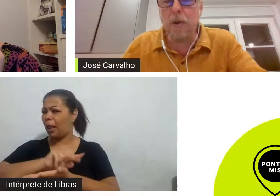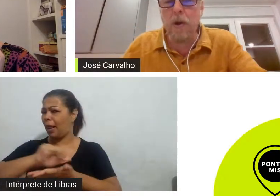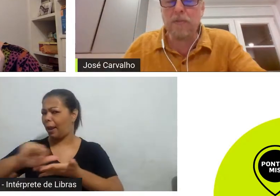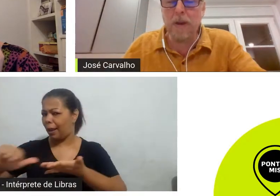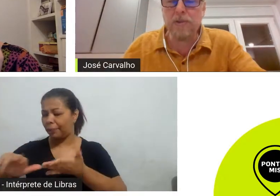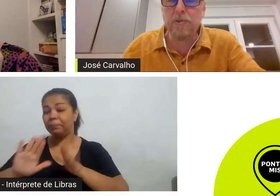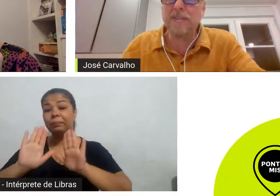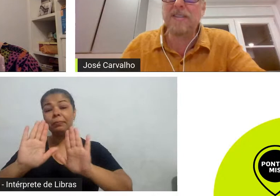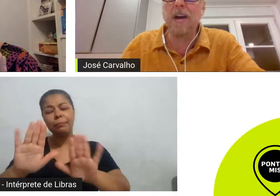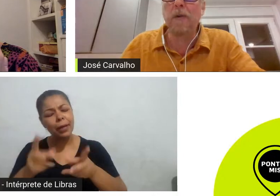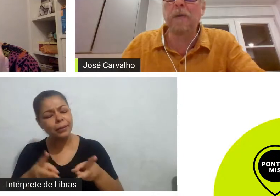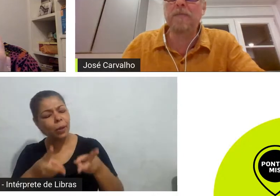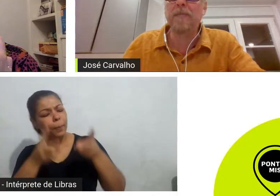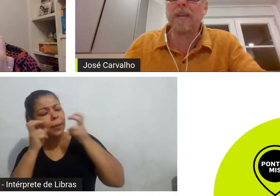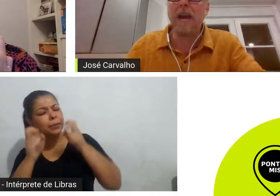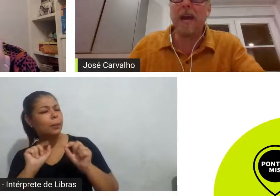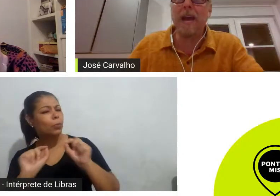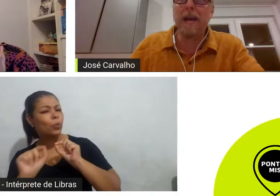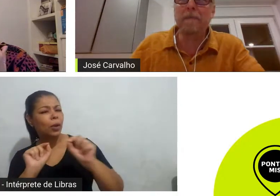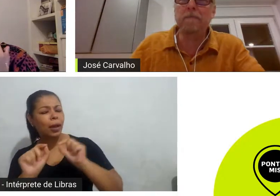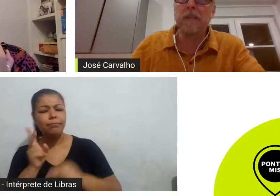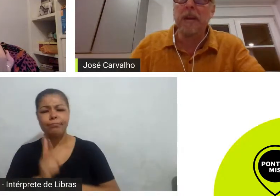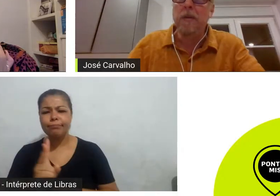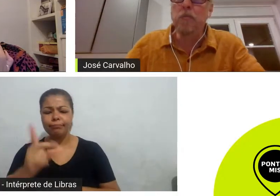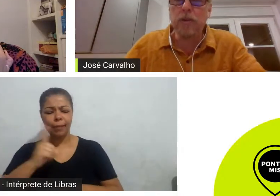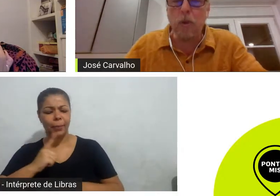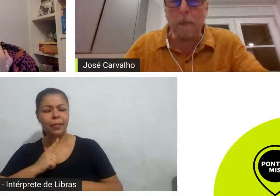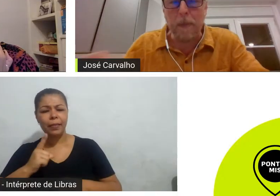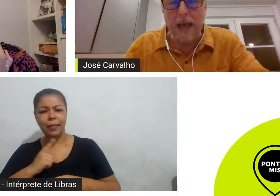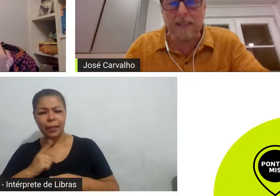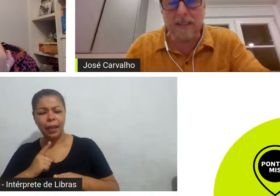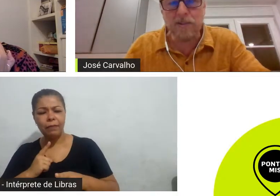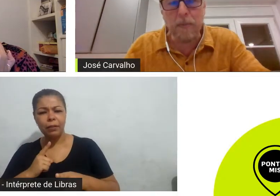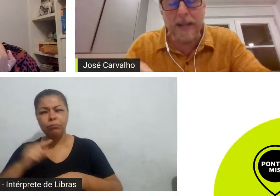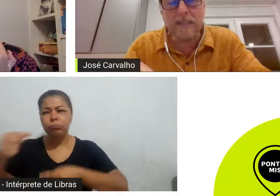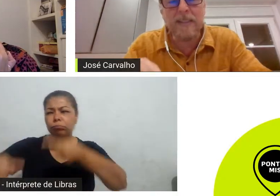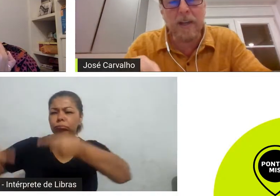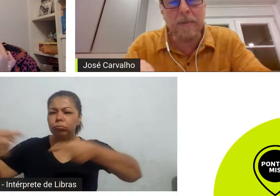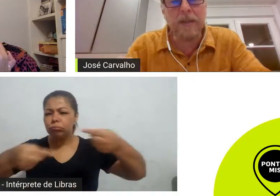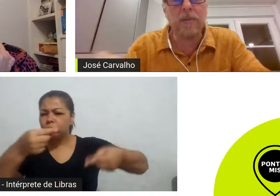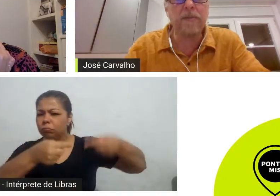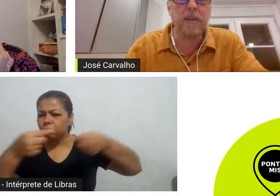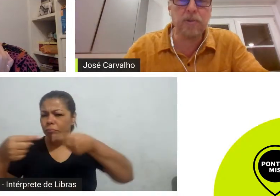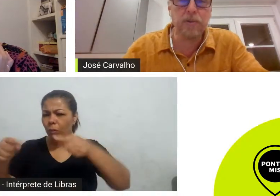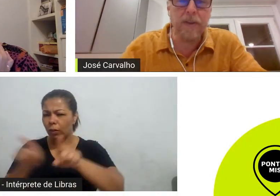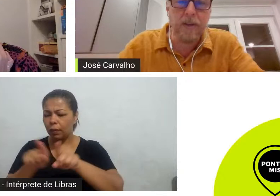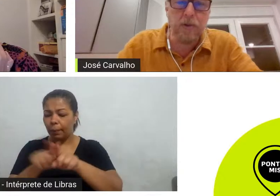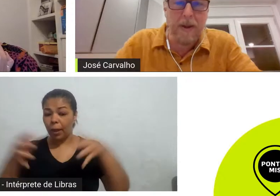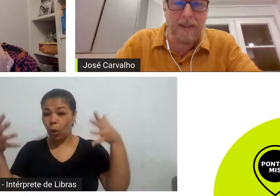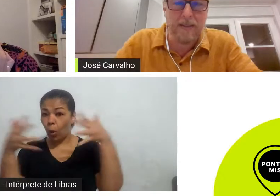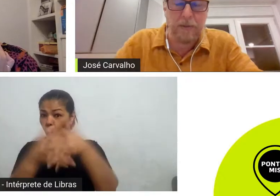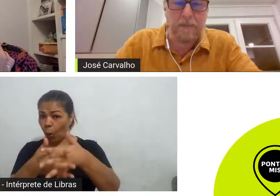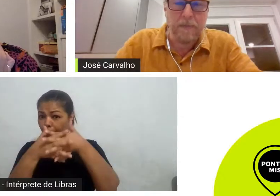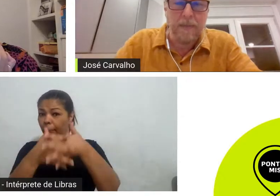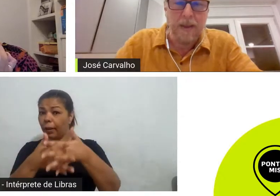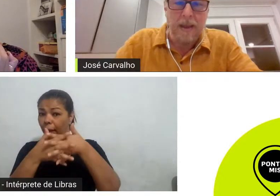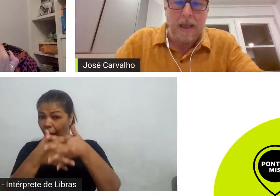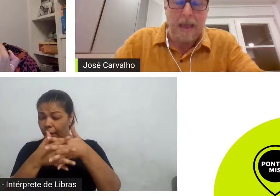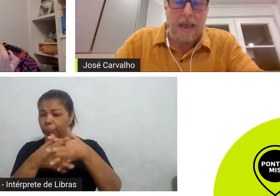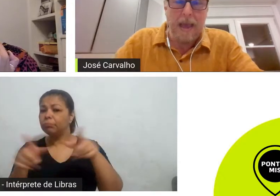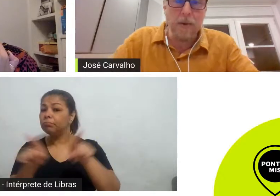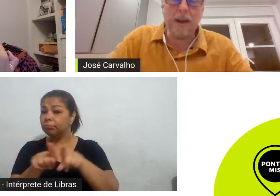sempre houve uma discussão muito complexa sobre esse segmento infantil juvenil no Brasil